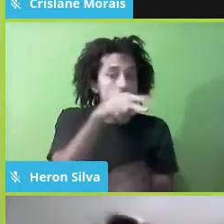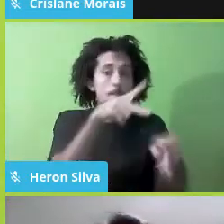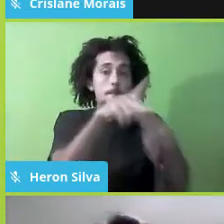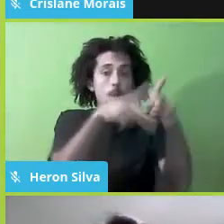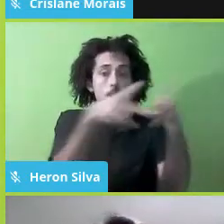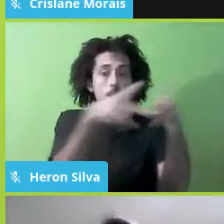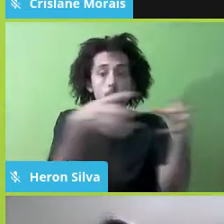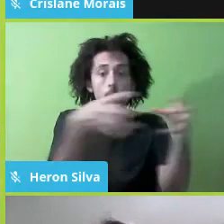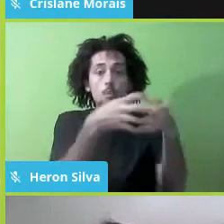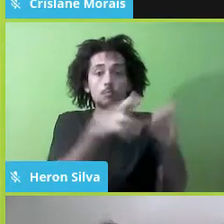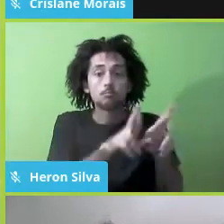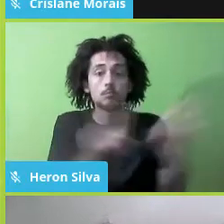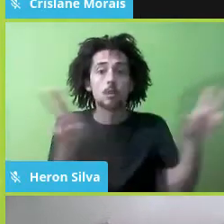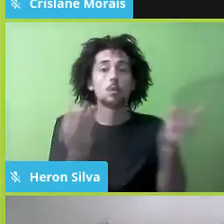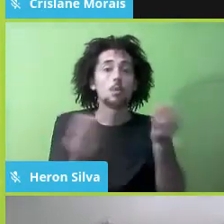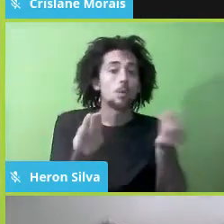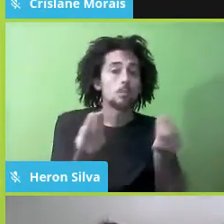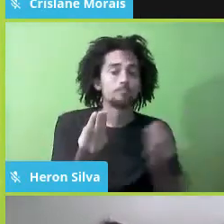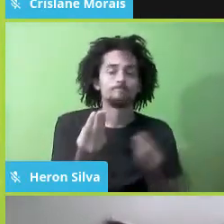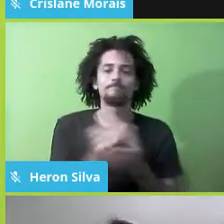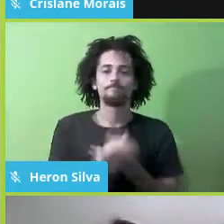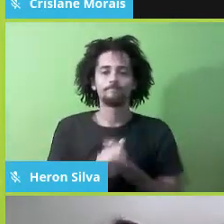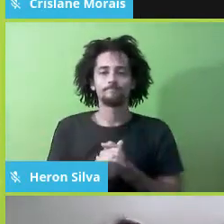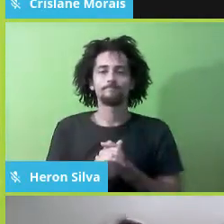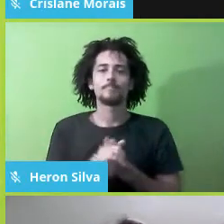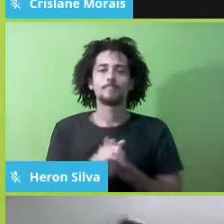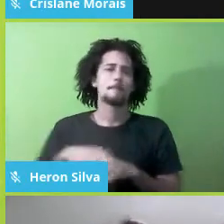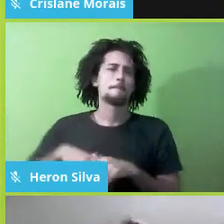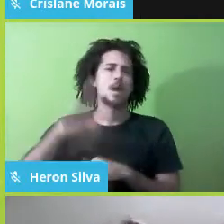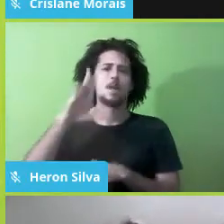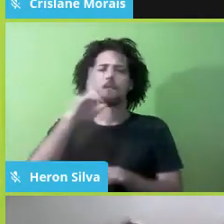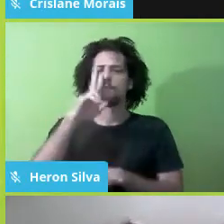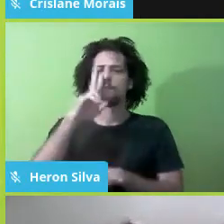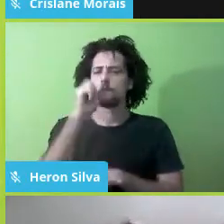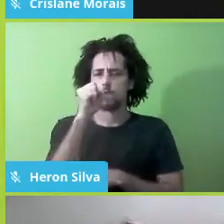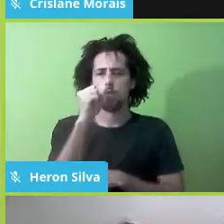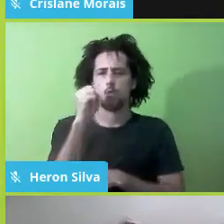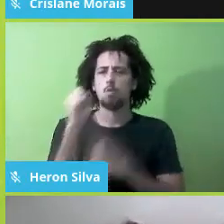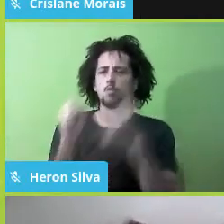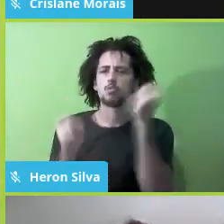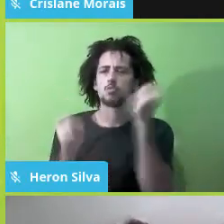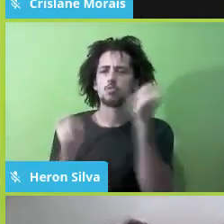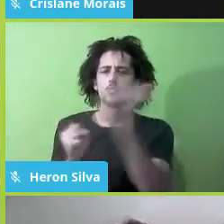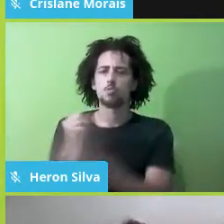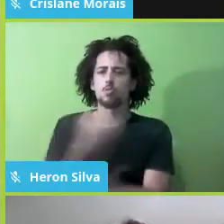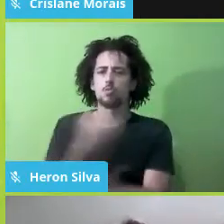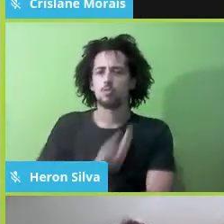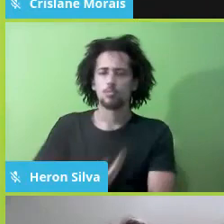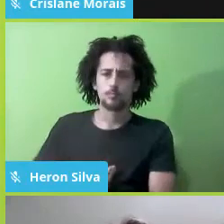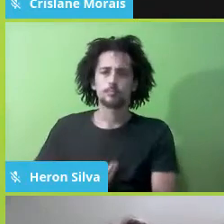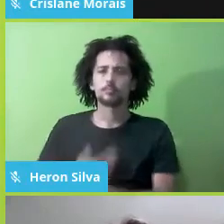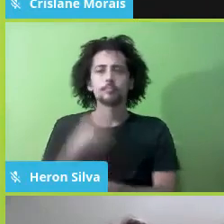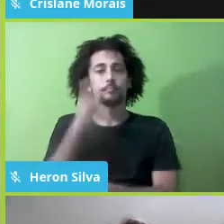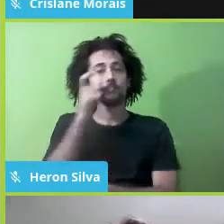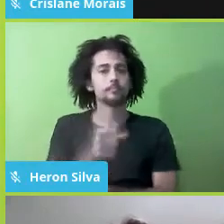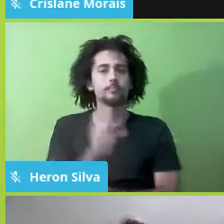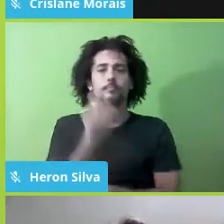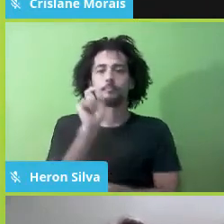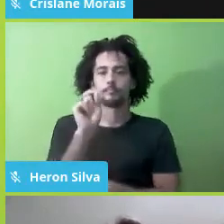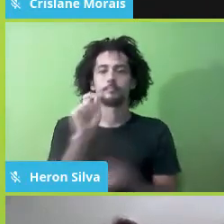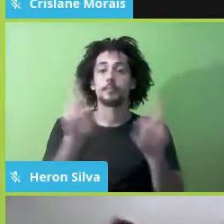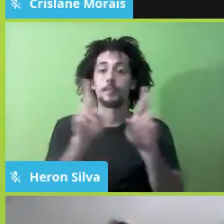mas o Alíris é muito mais forte do que o governo, porque é muito impressionante o que que eles geraram em termos de diversidade,